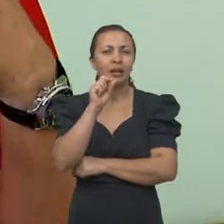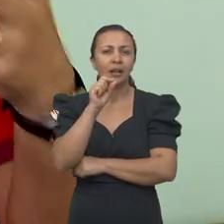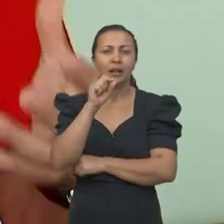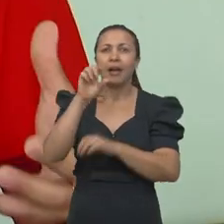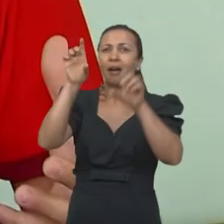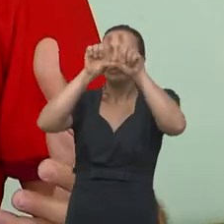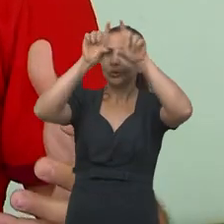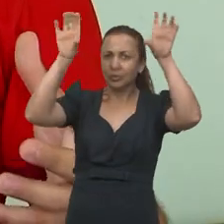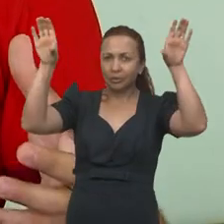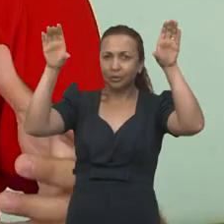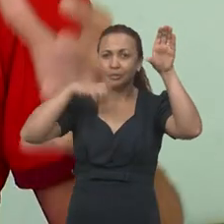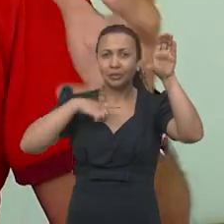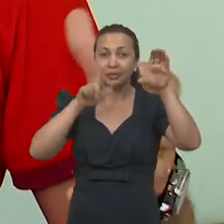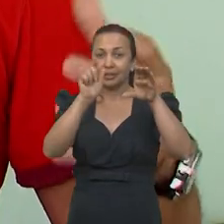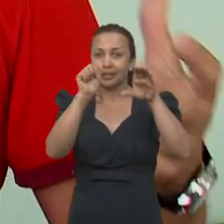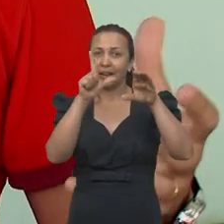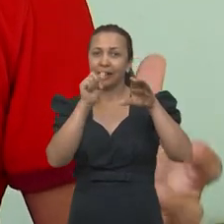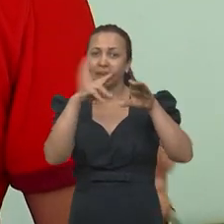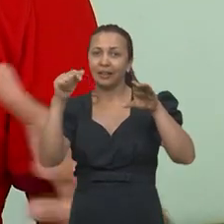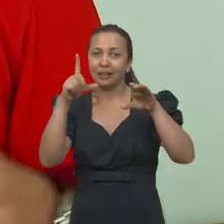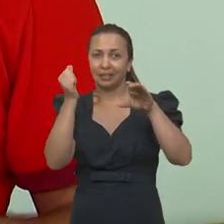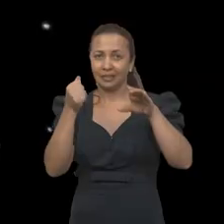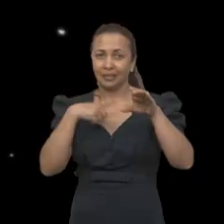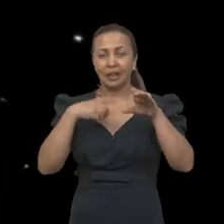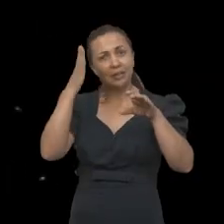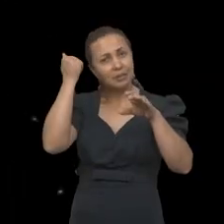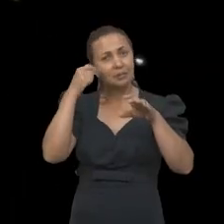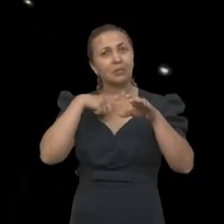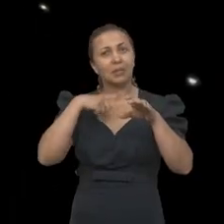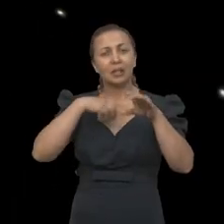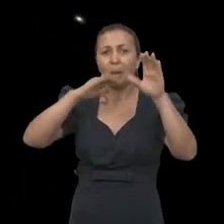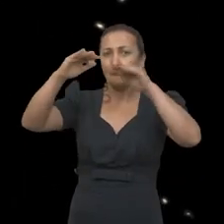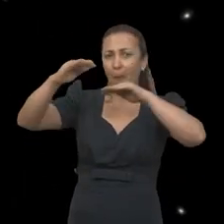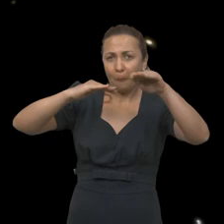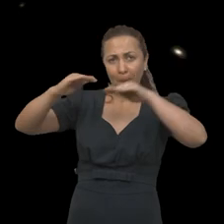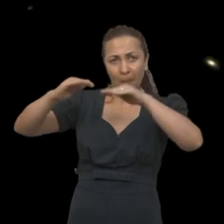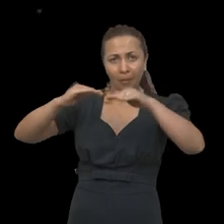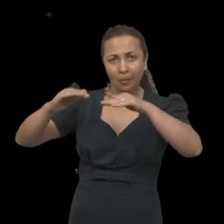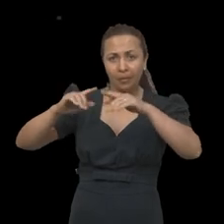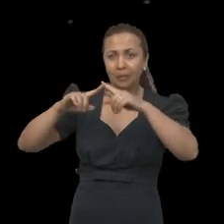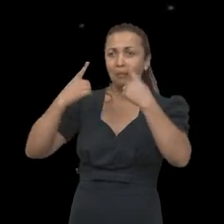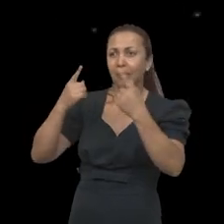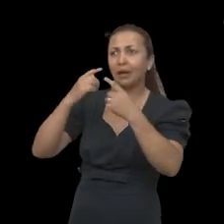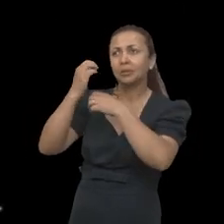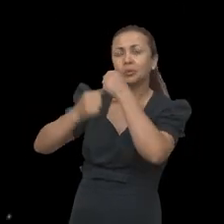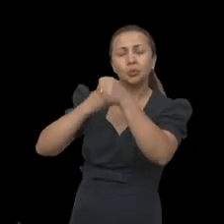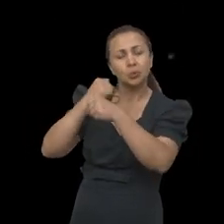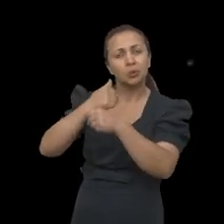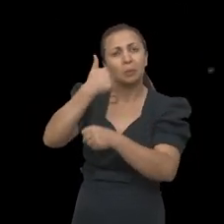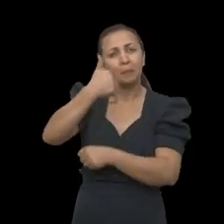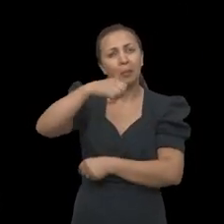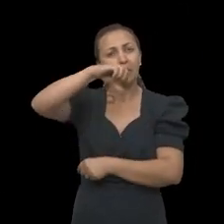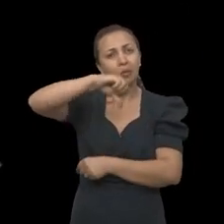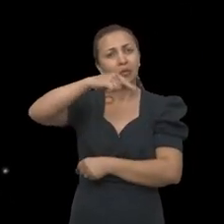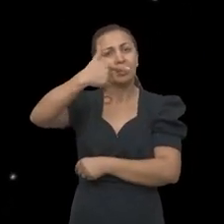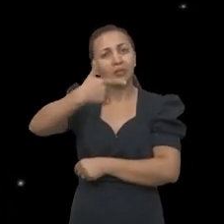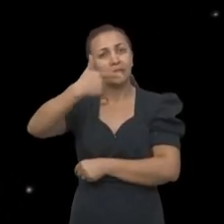o que nós já sabemos? Sabíamos sobre elas. Sabíamos que elas estavam em movimento. Mas, no ano de